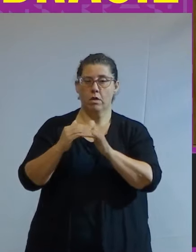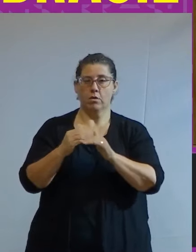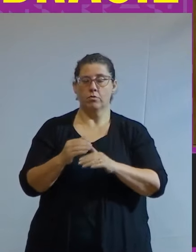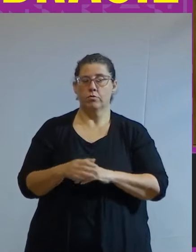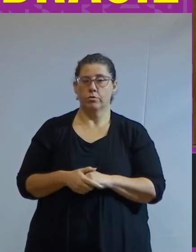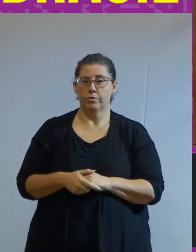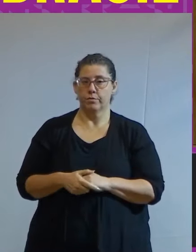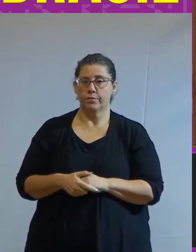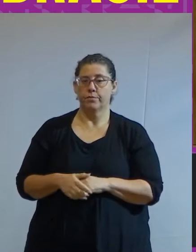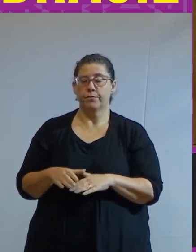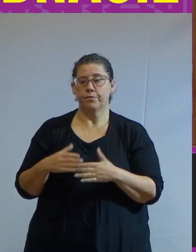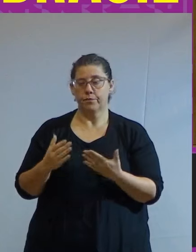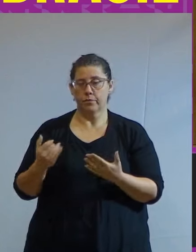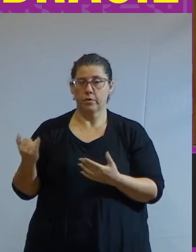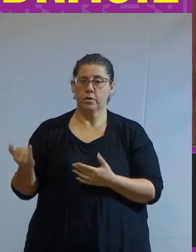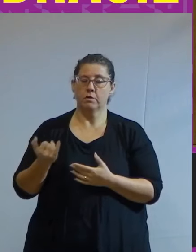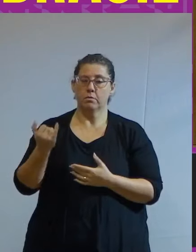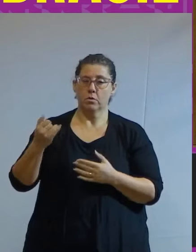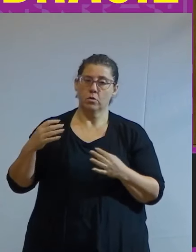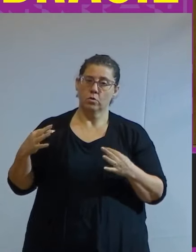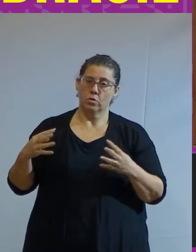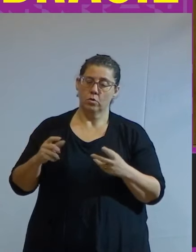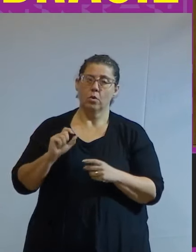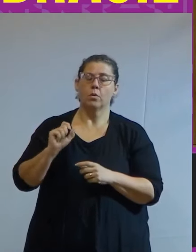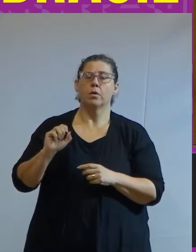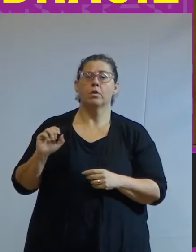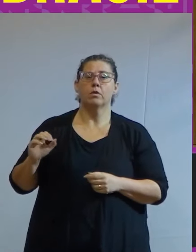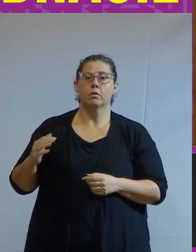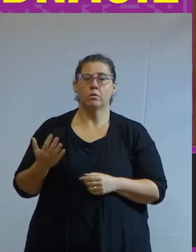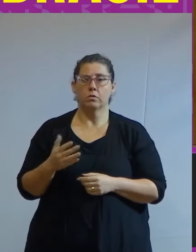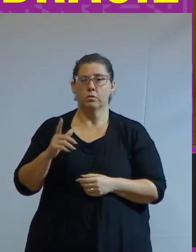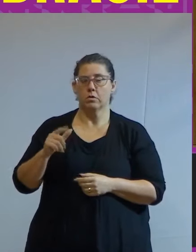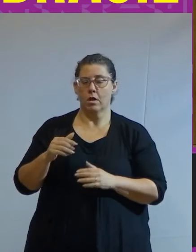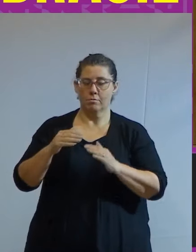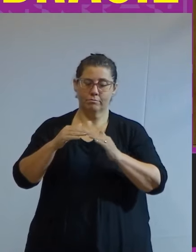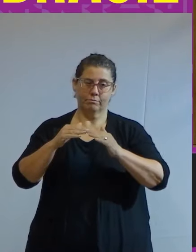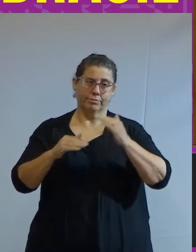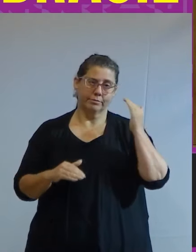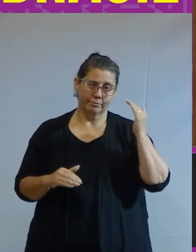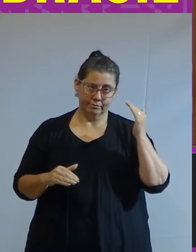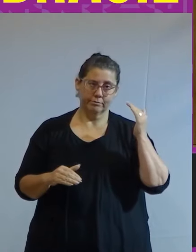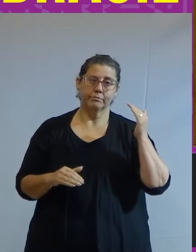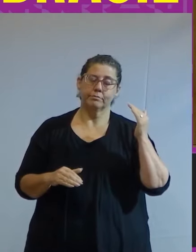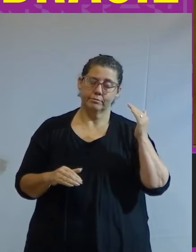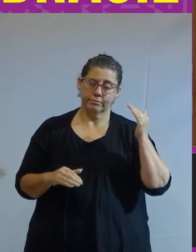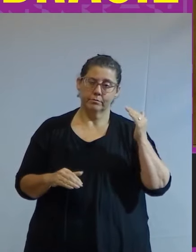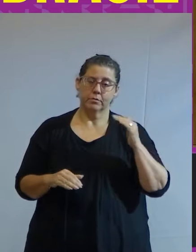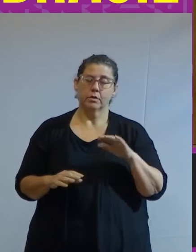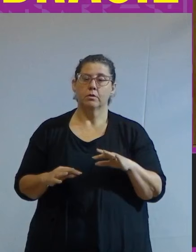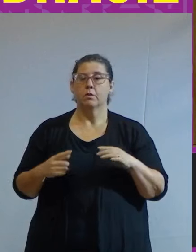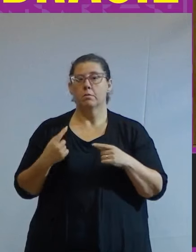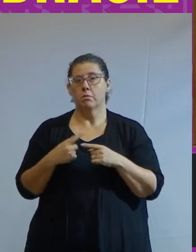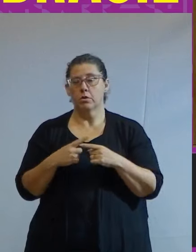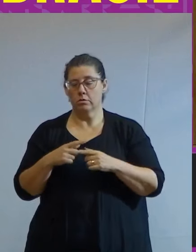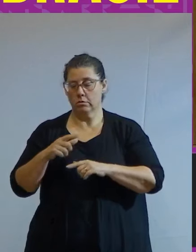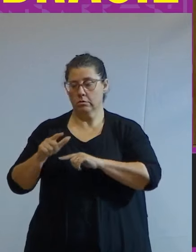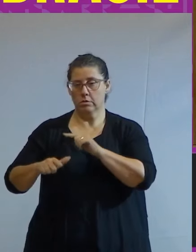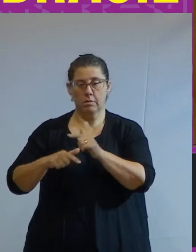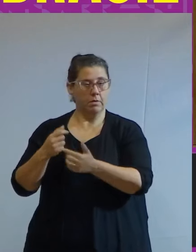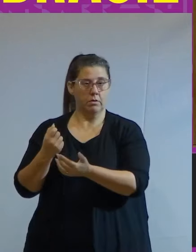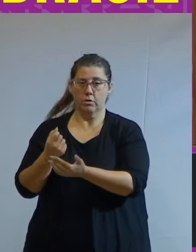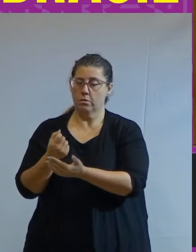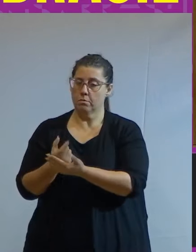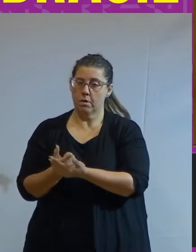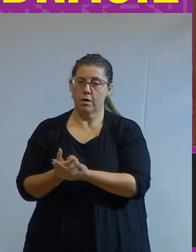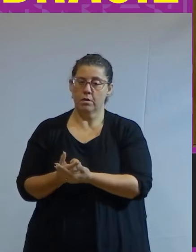essencialmente contudo o que ocorre é a desigualdade dada a expropriação de trabalho não pago